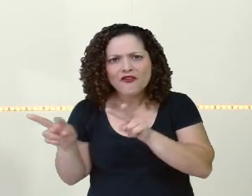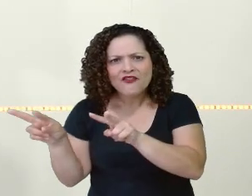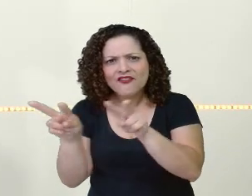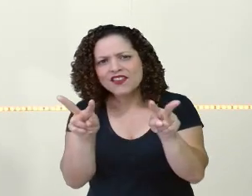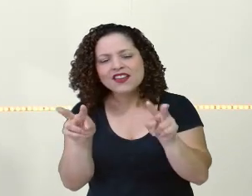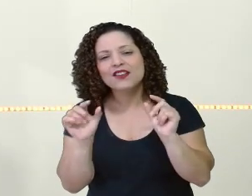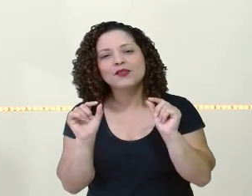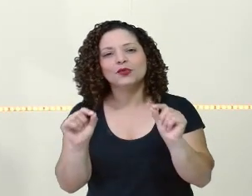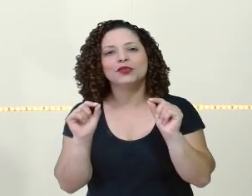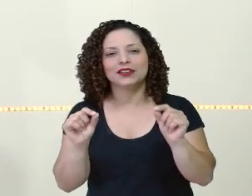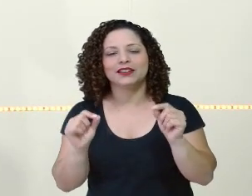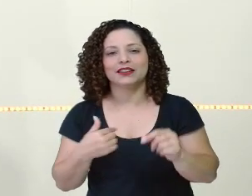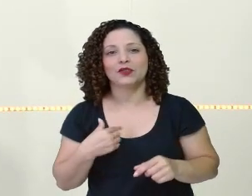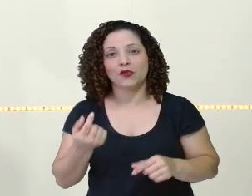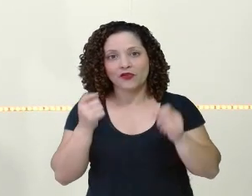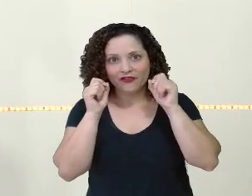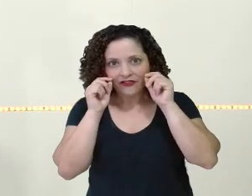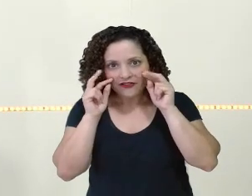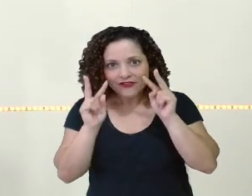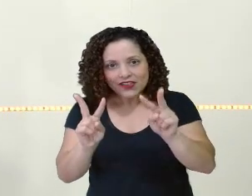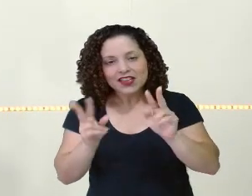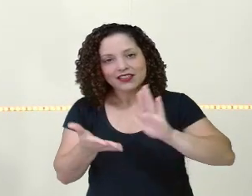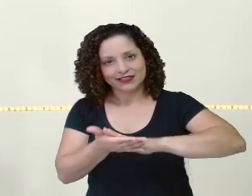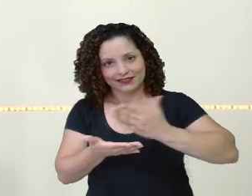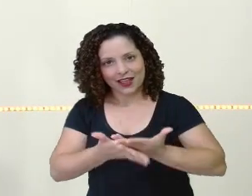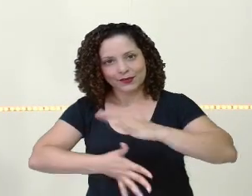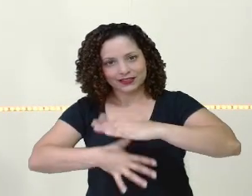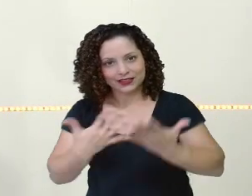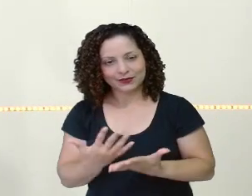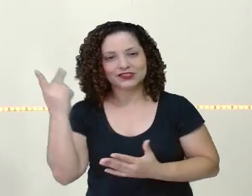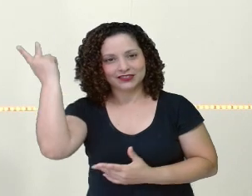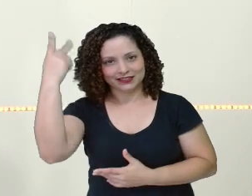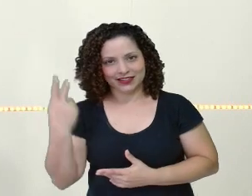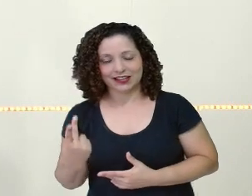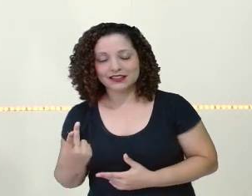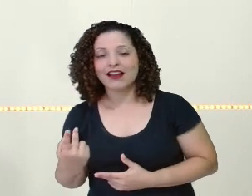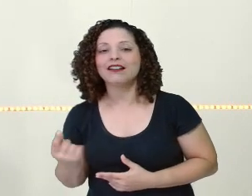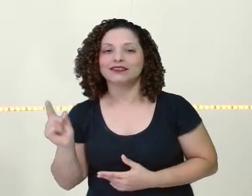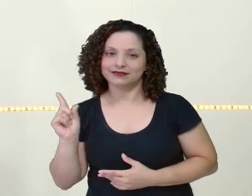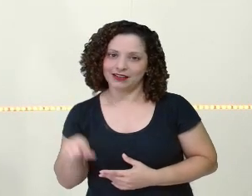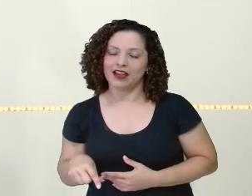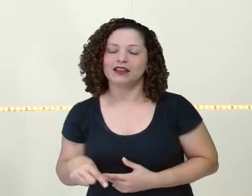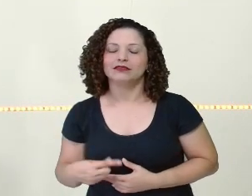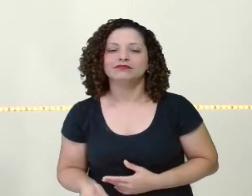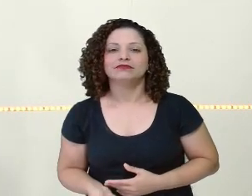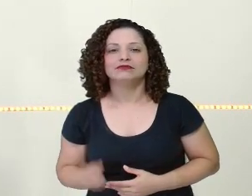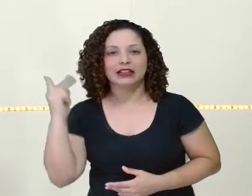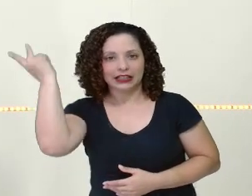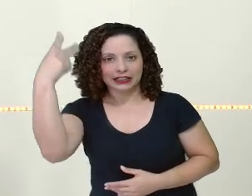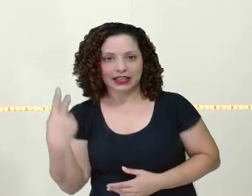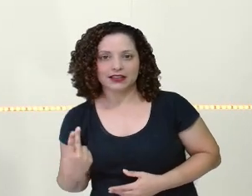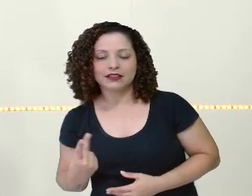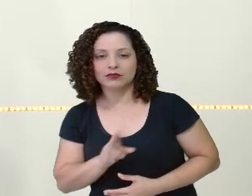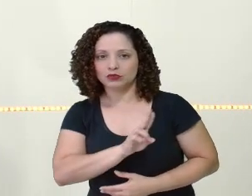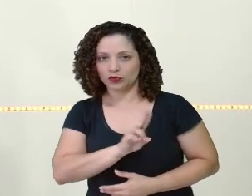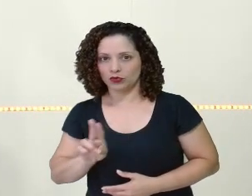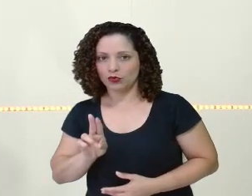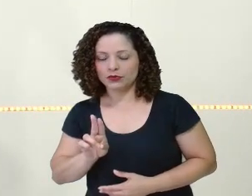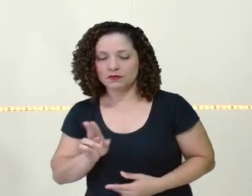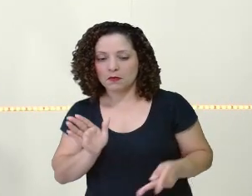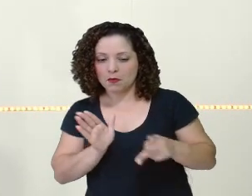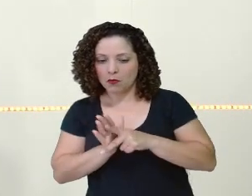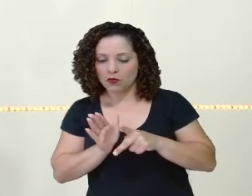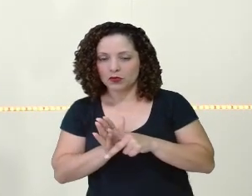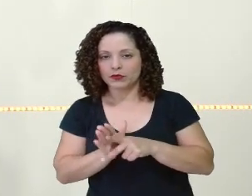frente? Eu visualizo a intérprete Kézia, é um substantivo próprio, tá? Kézia. Eu visualizo